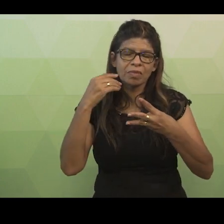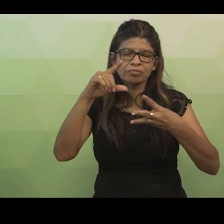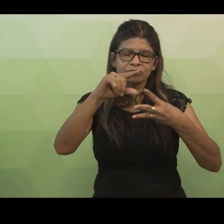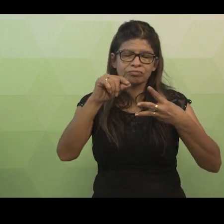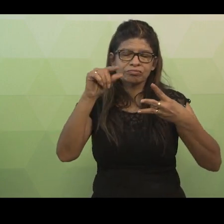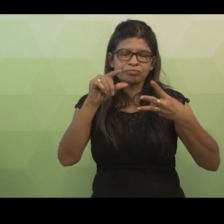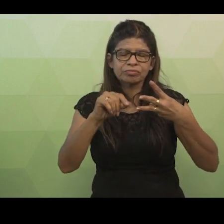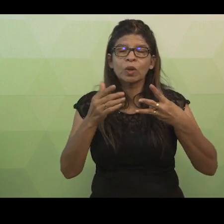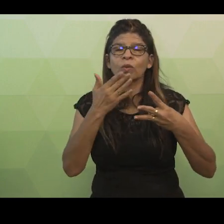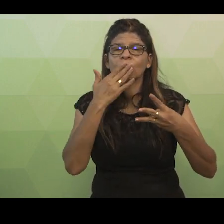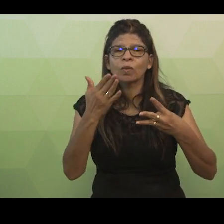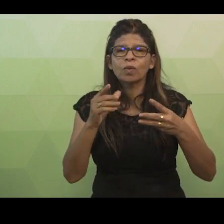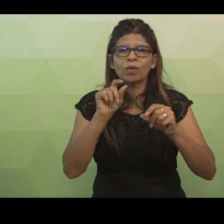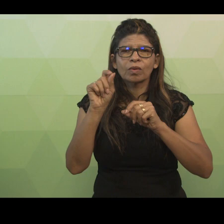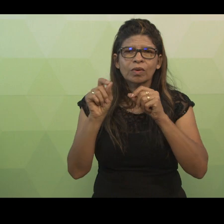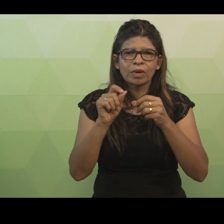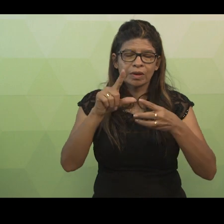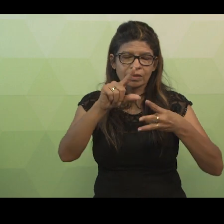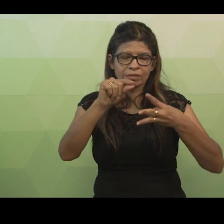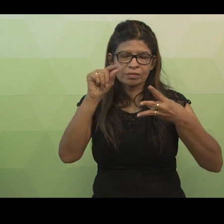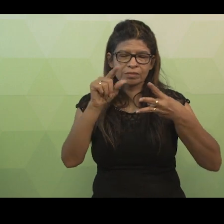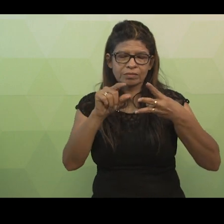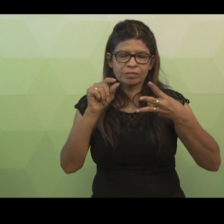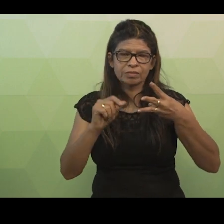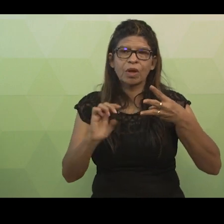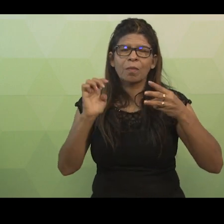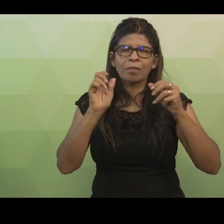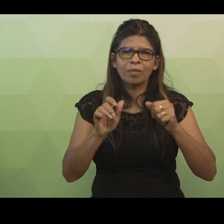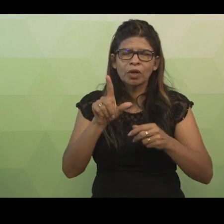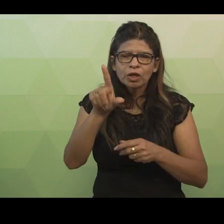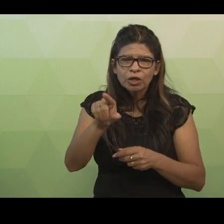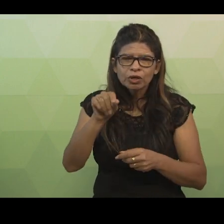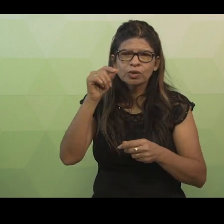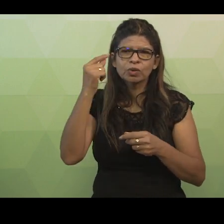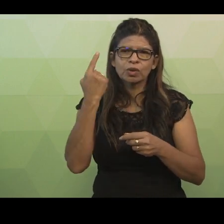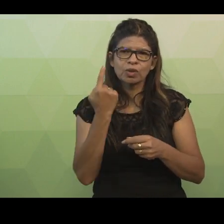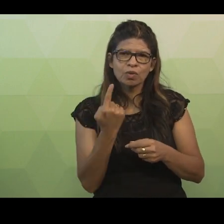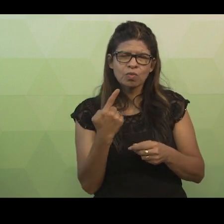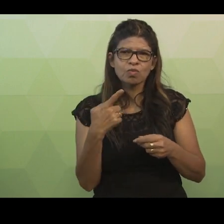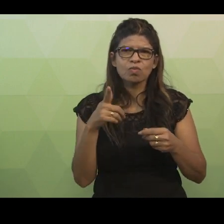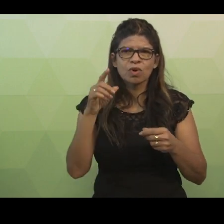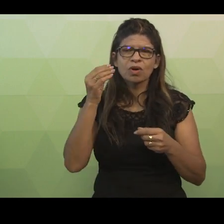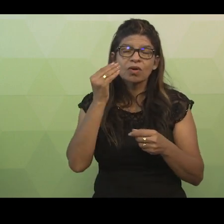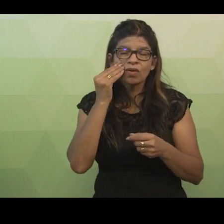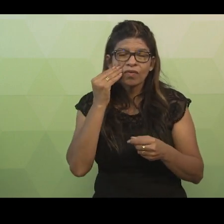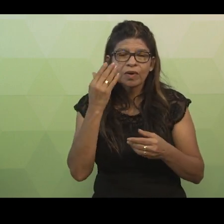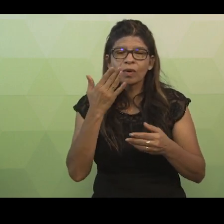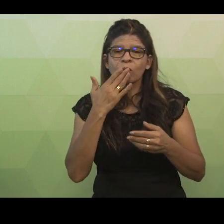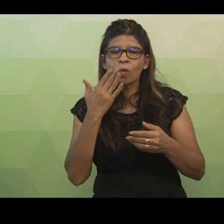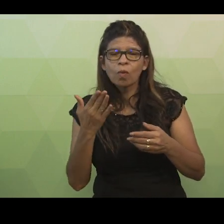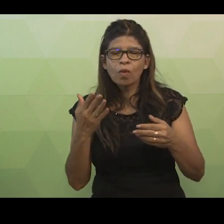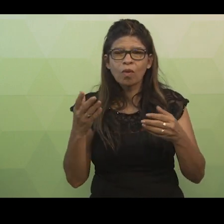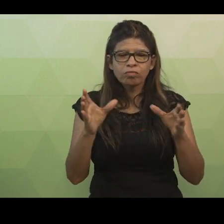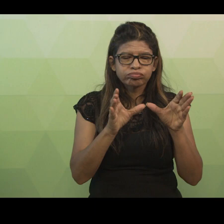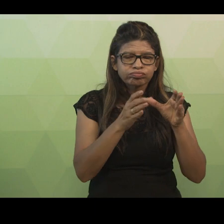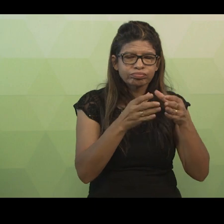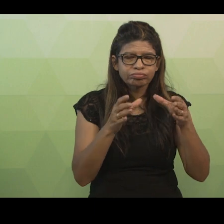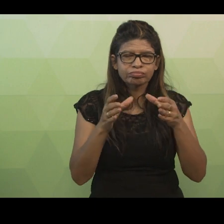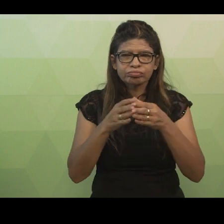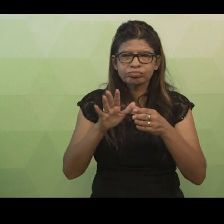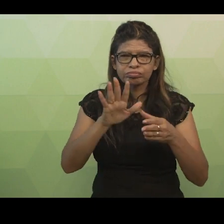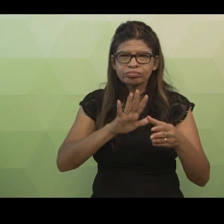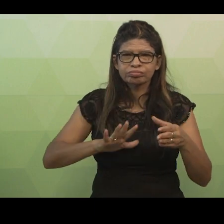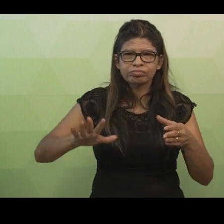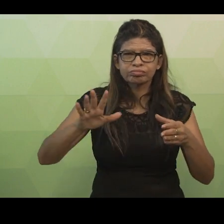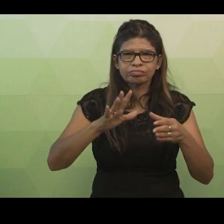Assim, podemos definir a classe conta com seus atributos e as demais classes que irão herdar os atributos dessa